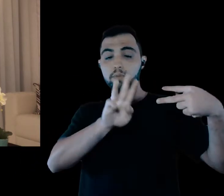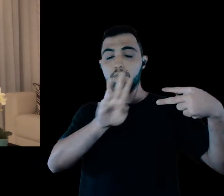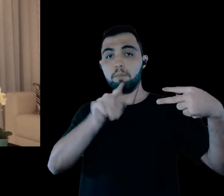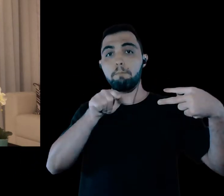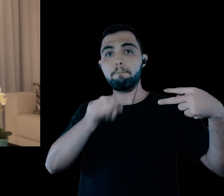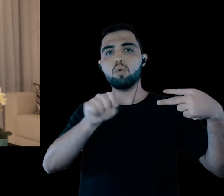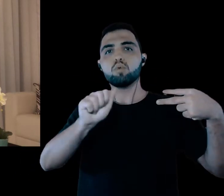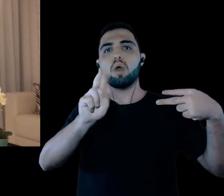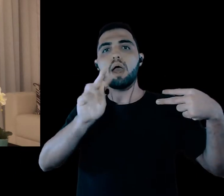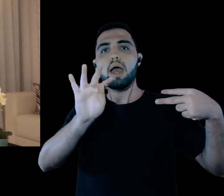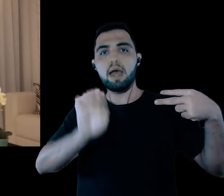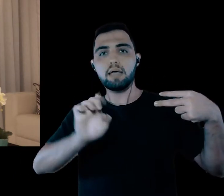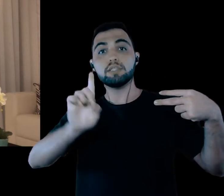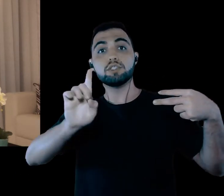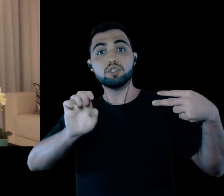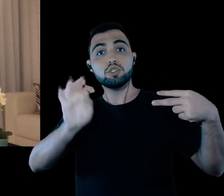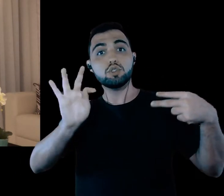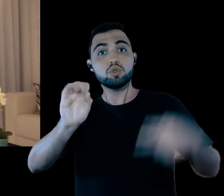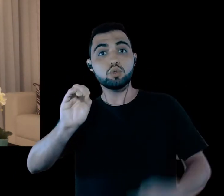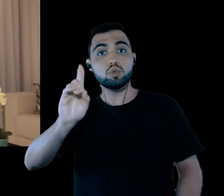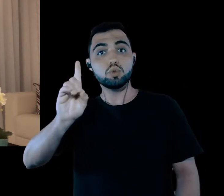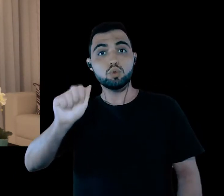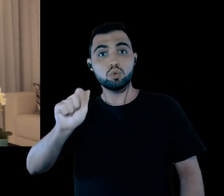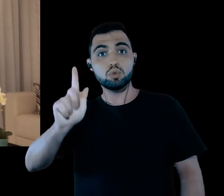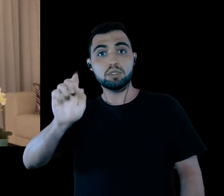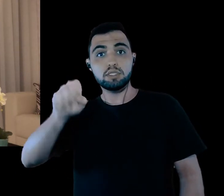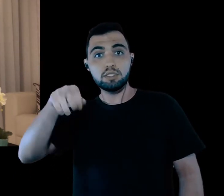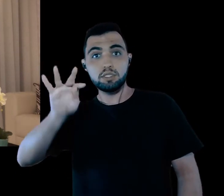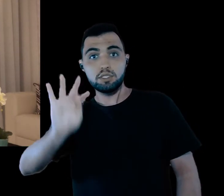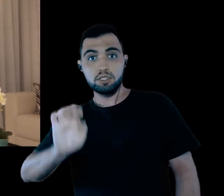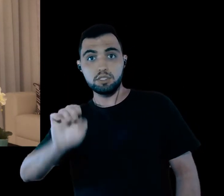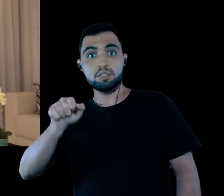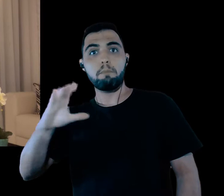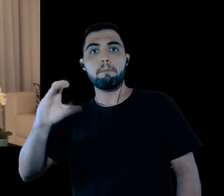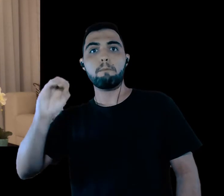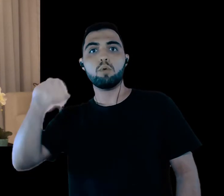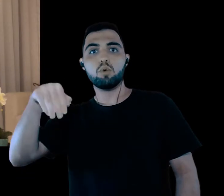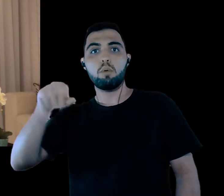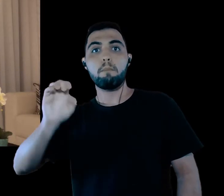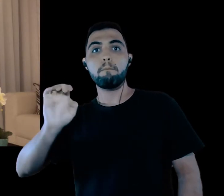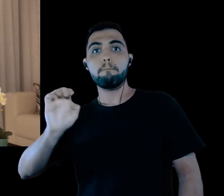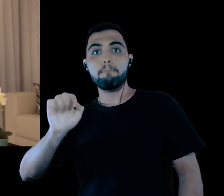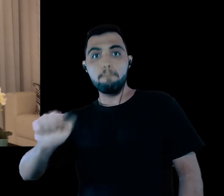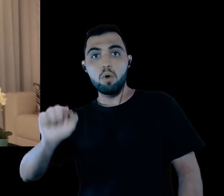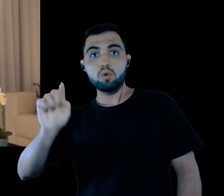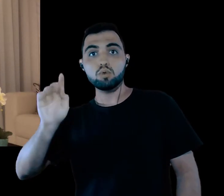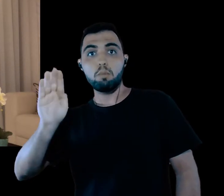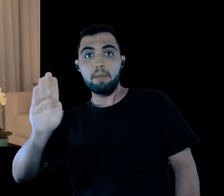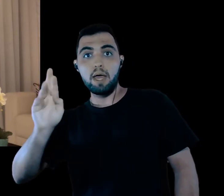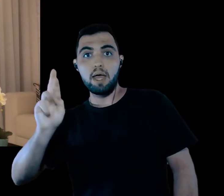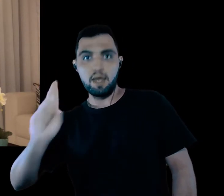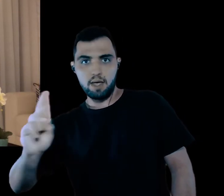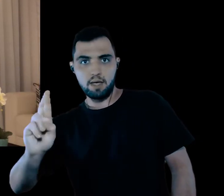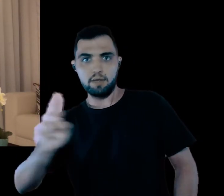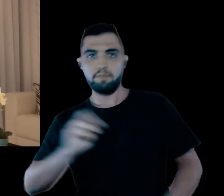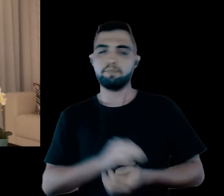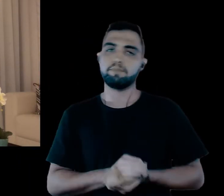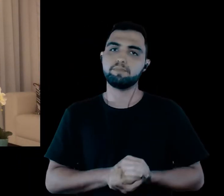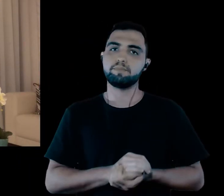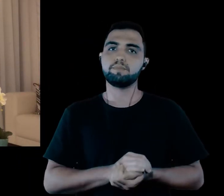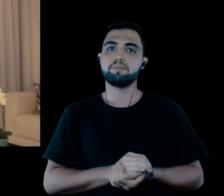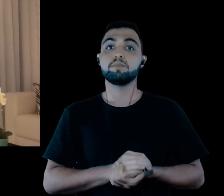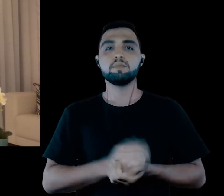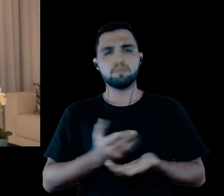disponibilizado na página www.artedetodagente.com